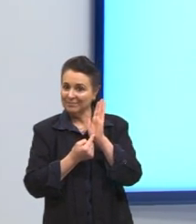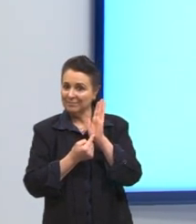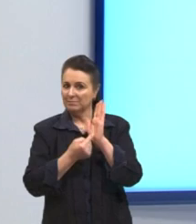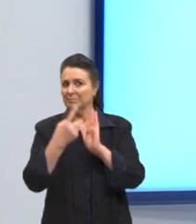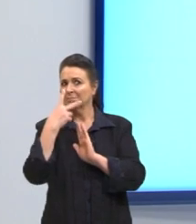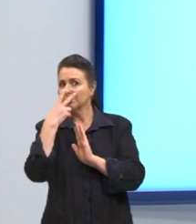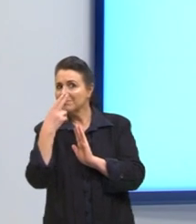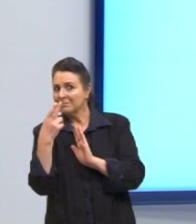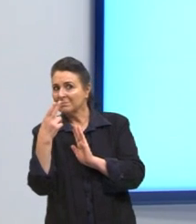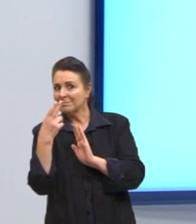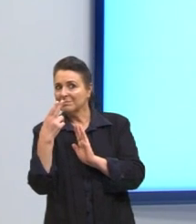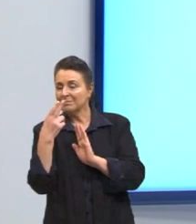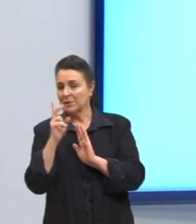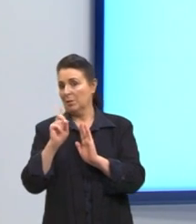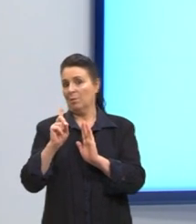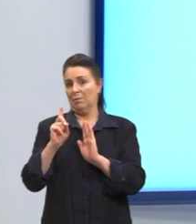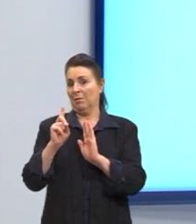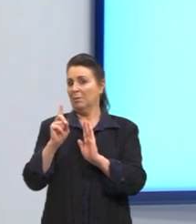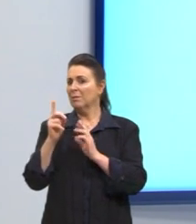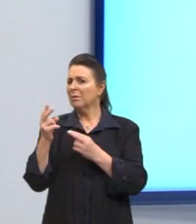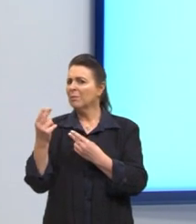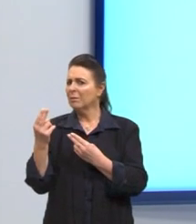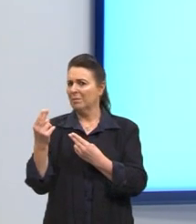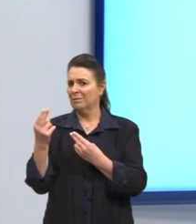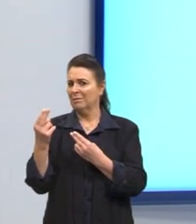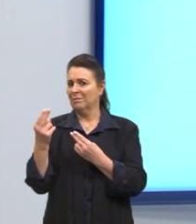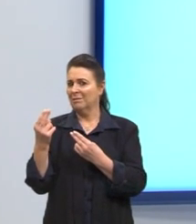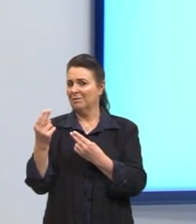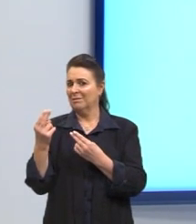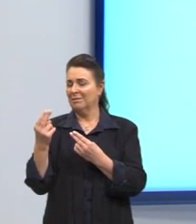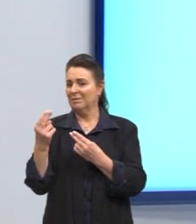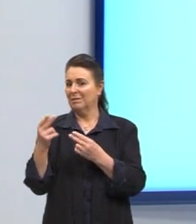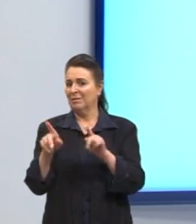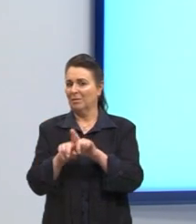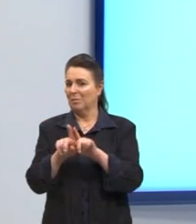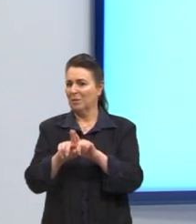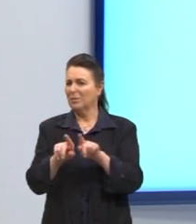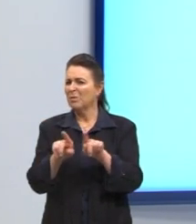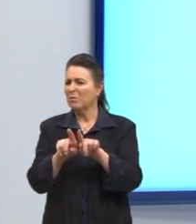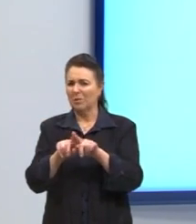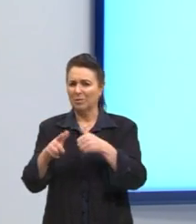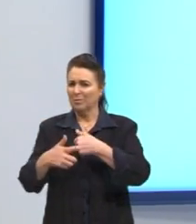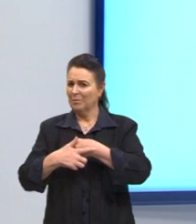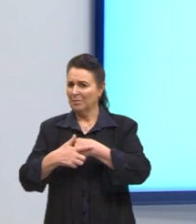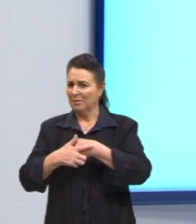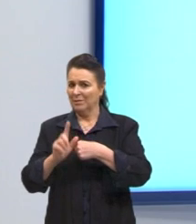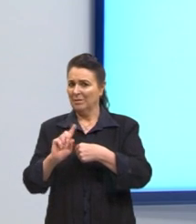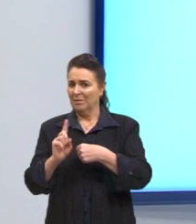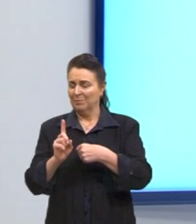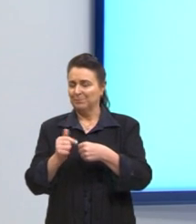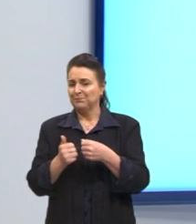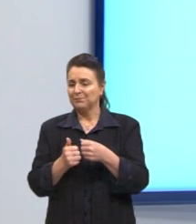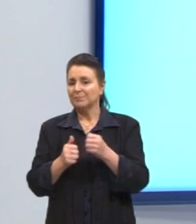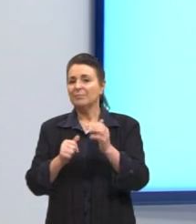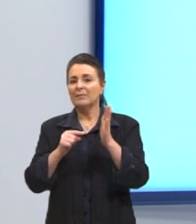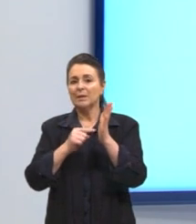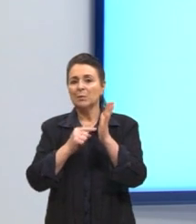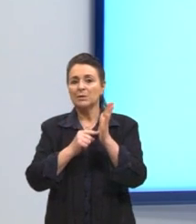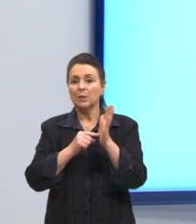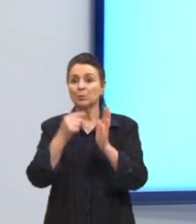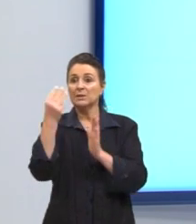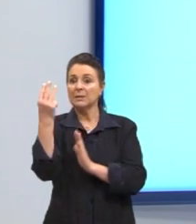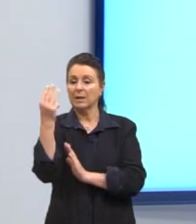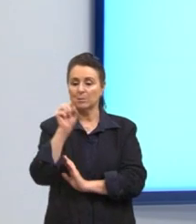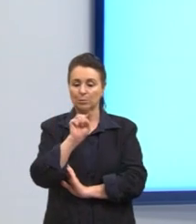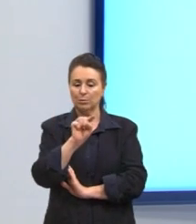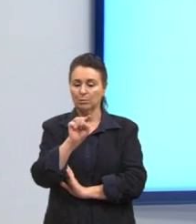Parecido, não é a mesma coisa, não tem a mesma funcionalidade. Depois, as reticências. E aqui a gente vai se